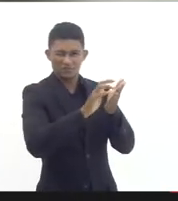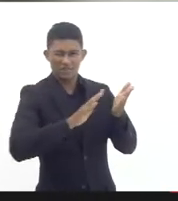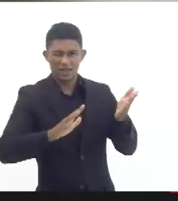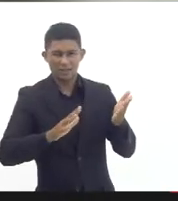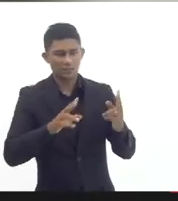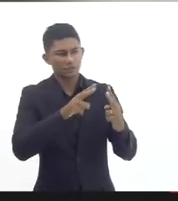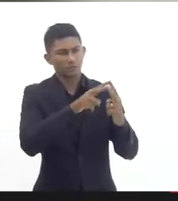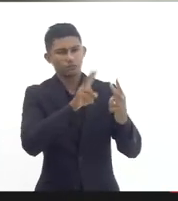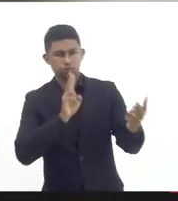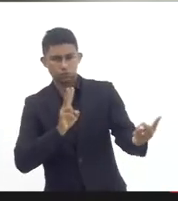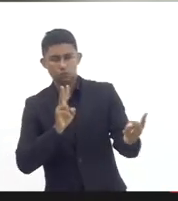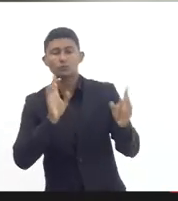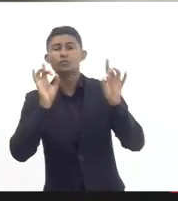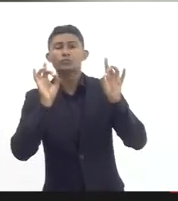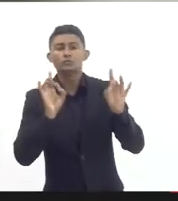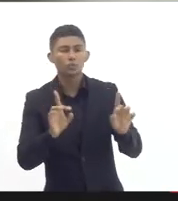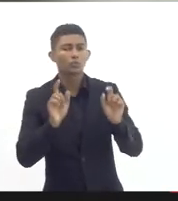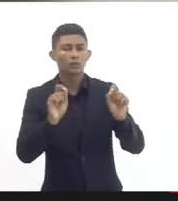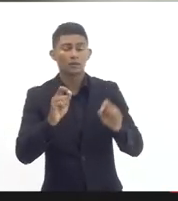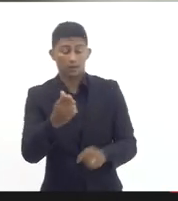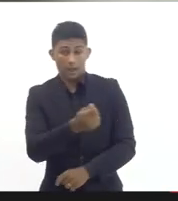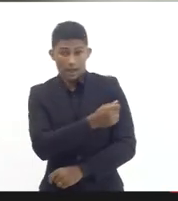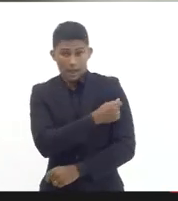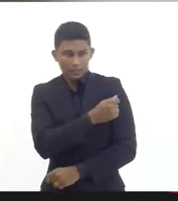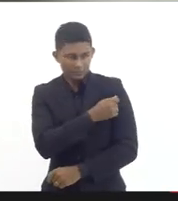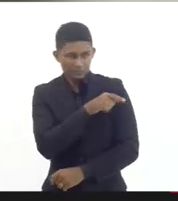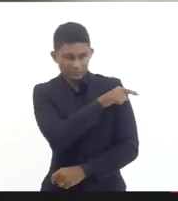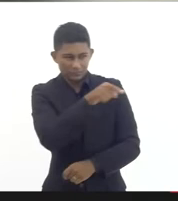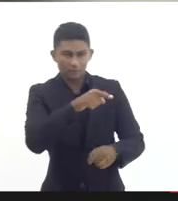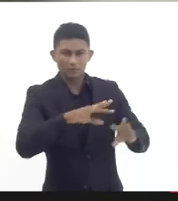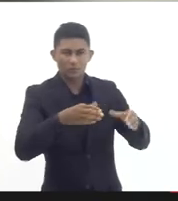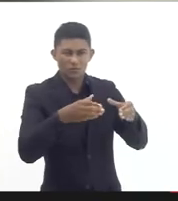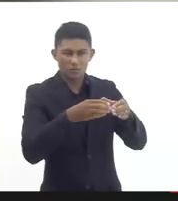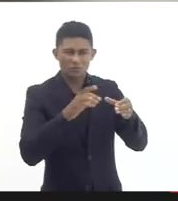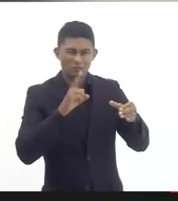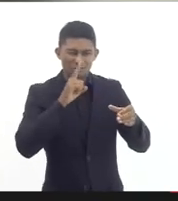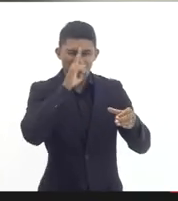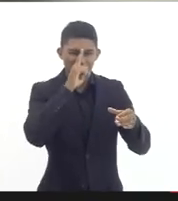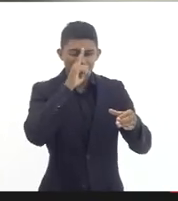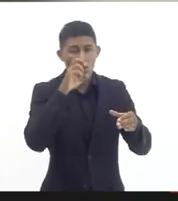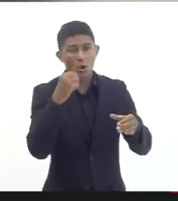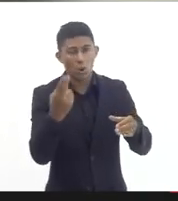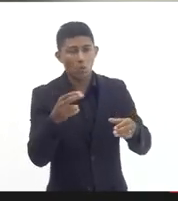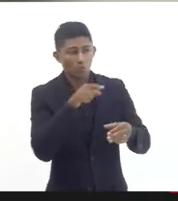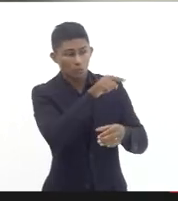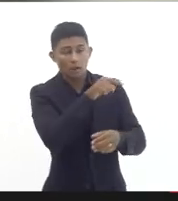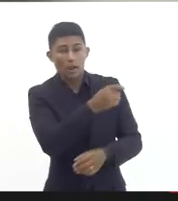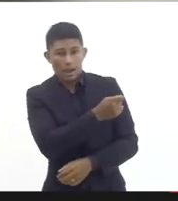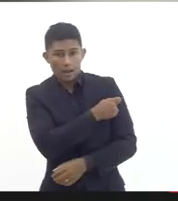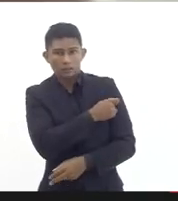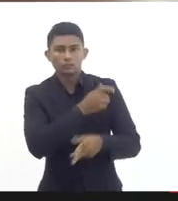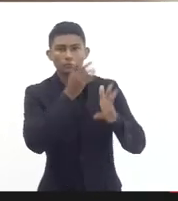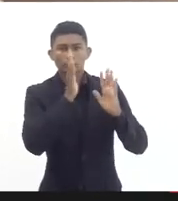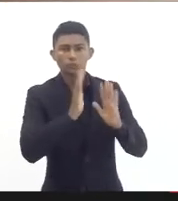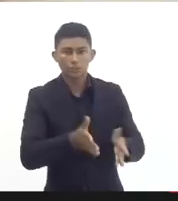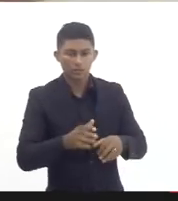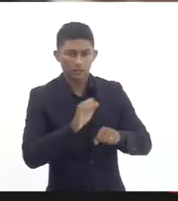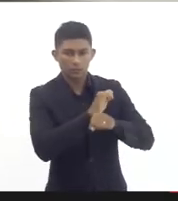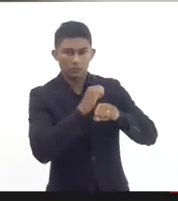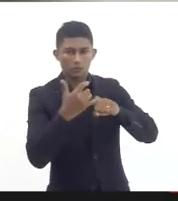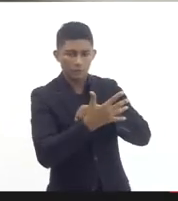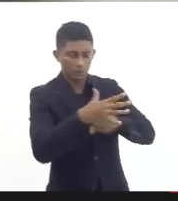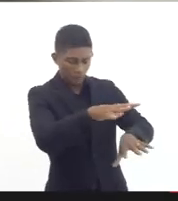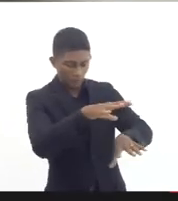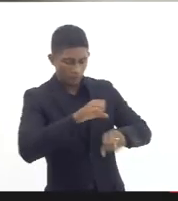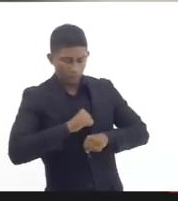podem ser oferecidas para os estudantes de grupo de risco ou que testem positivo para a COVID achei importante colocar isso aqui porque nós